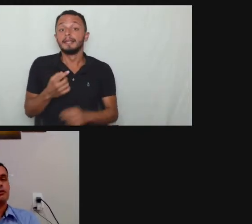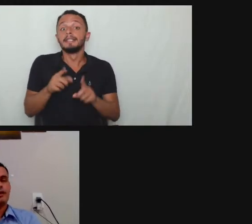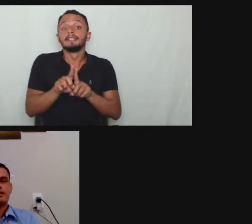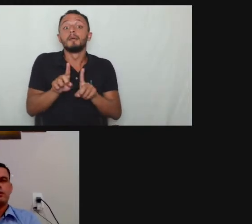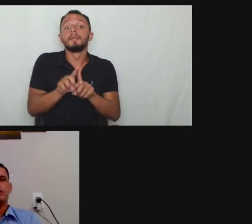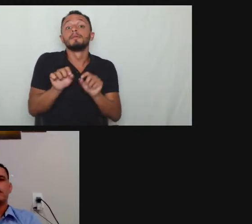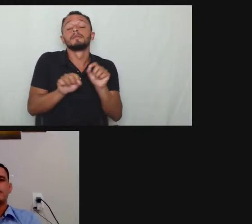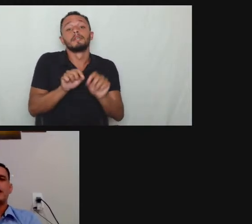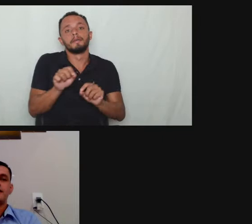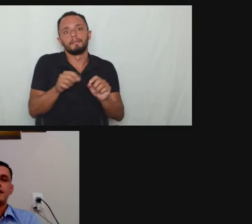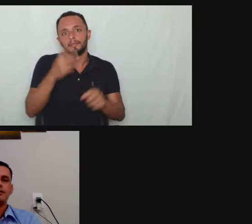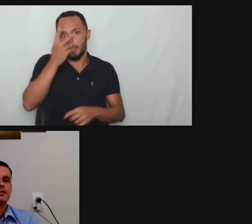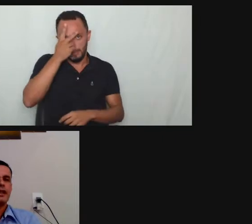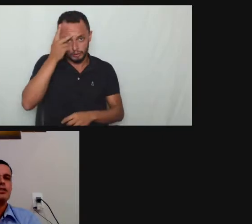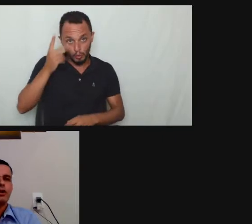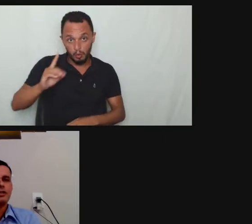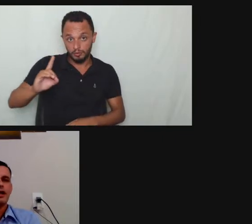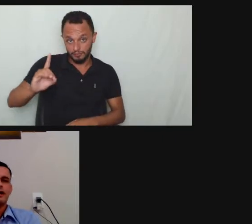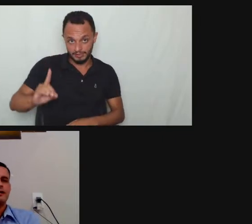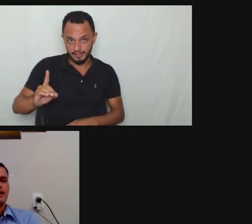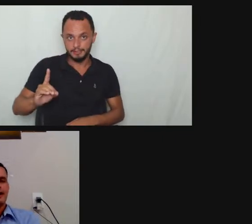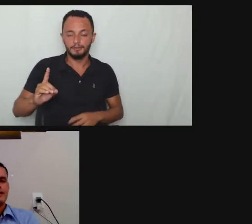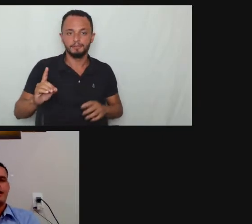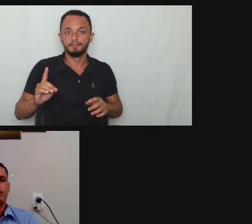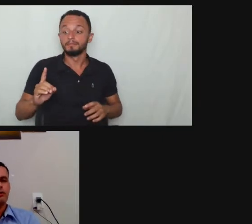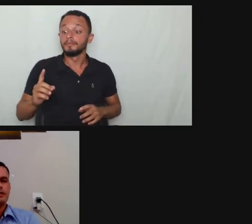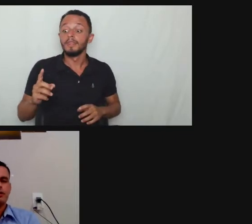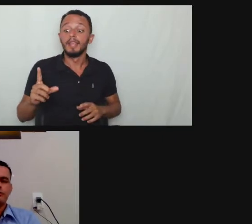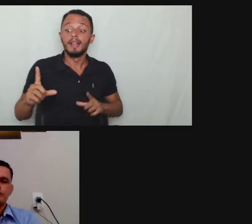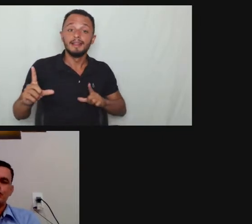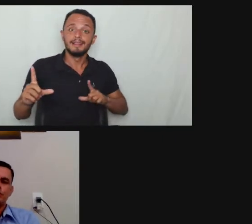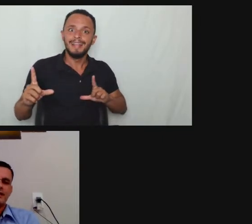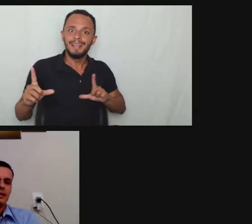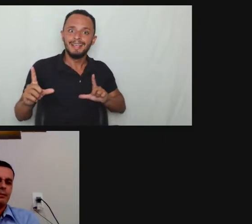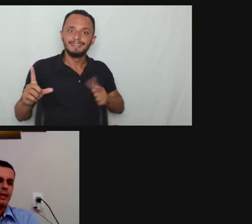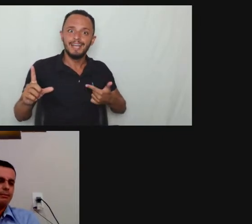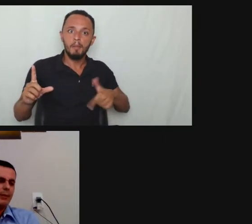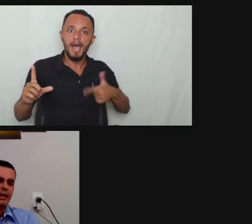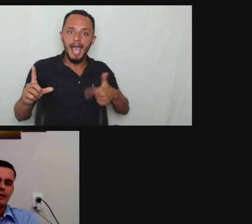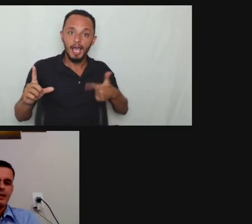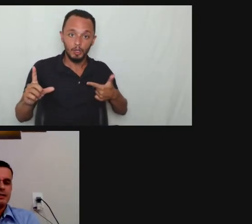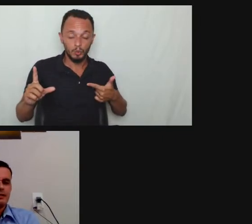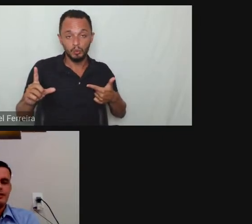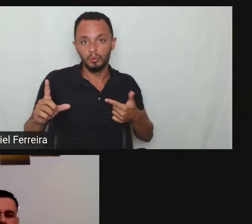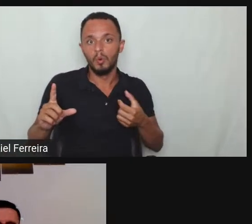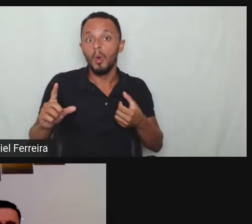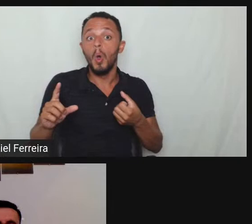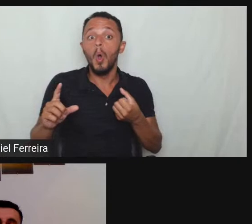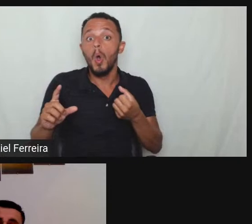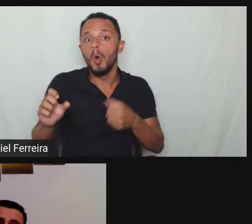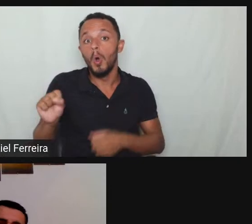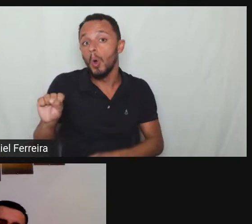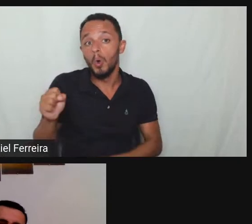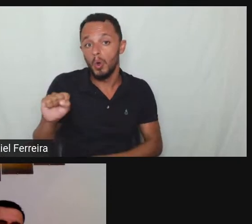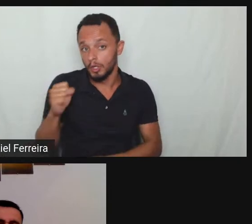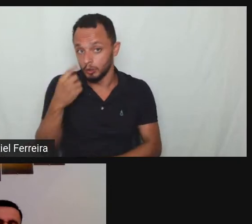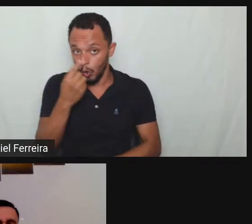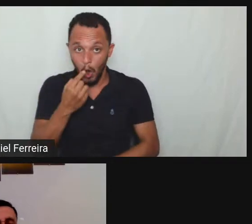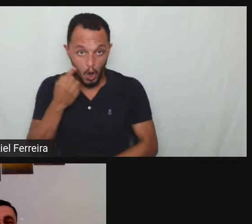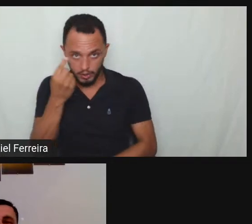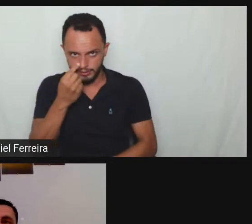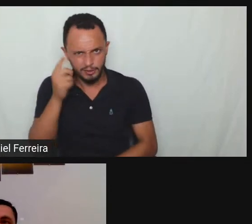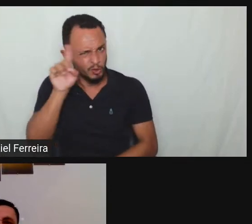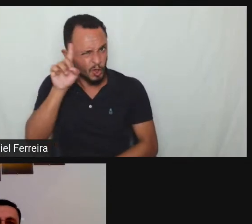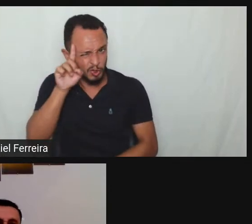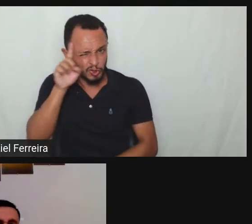uma hora então em vez de ser oito horas diárias seriam sete horas diárias esse é novo esse 2021 mas também bem interessante aí porque a